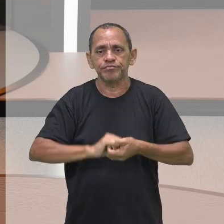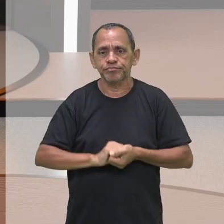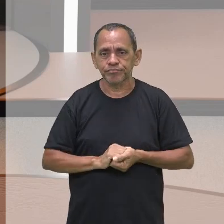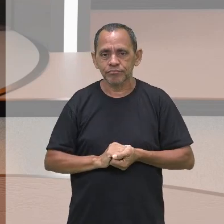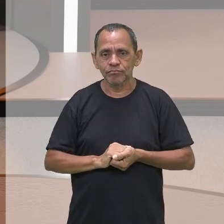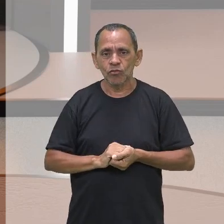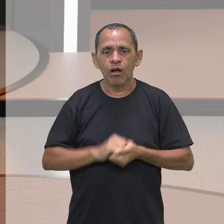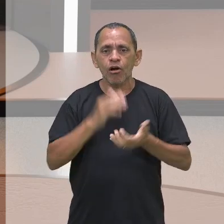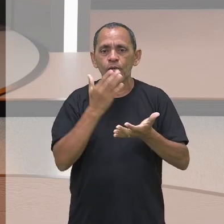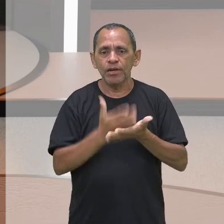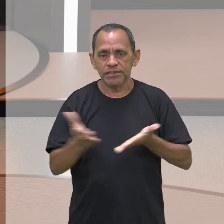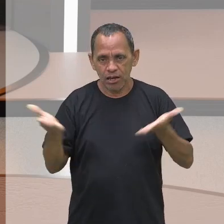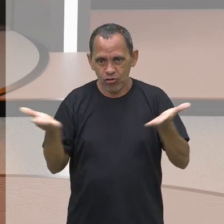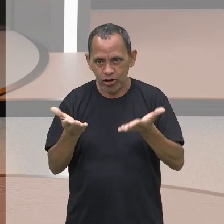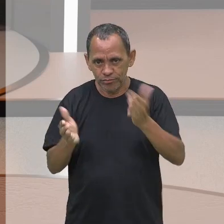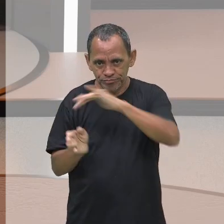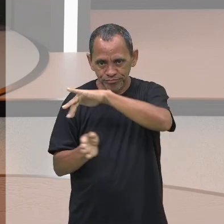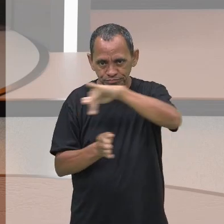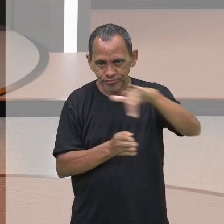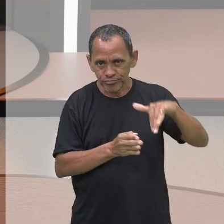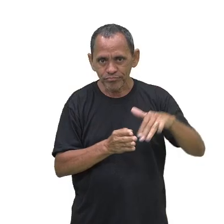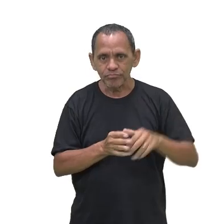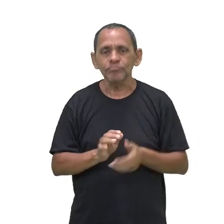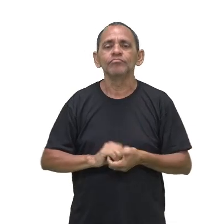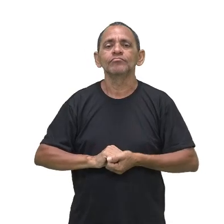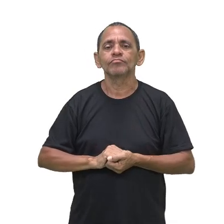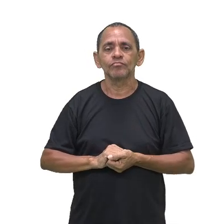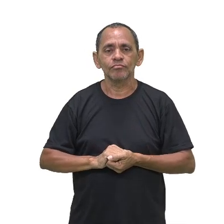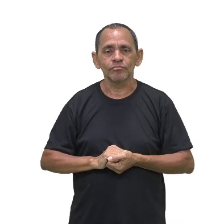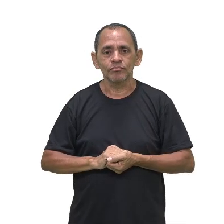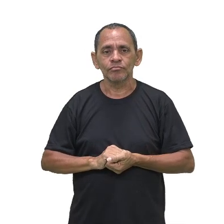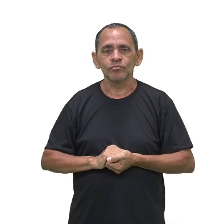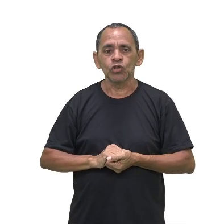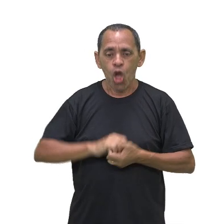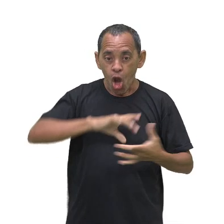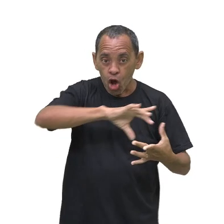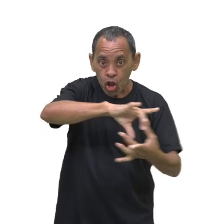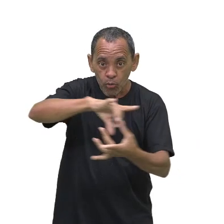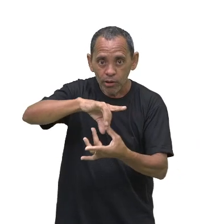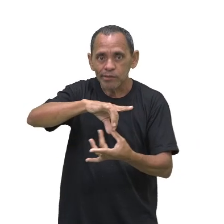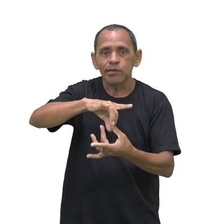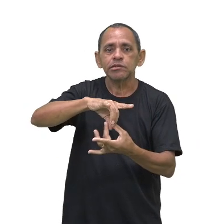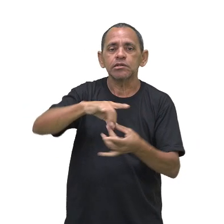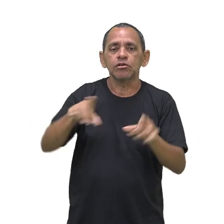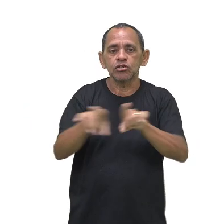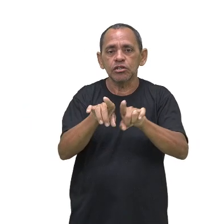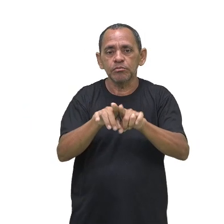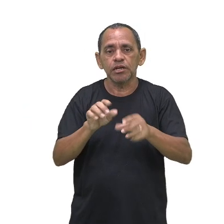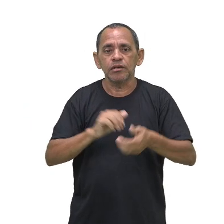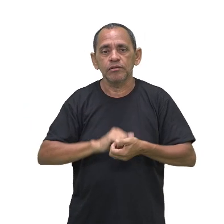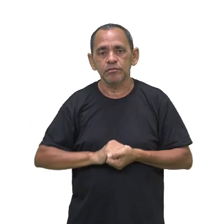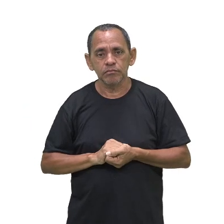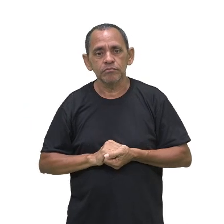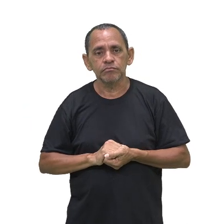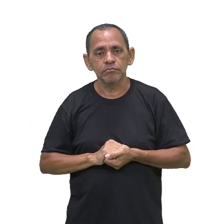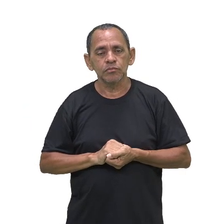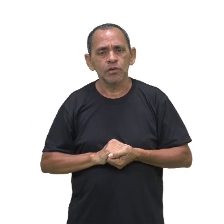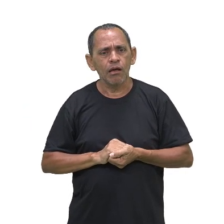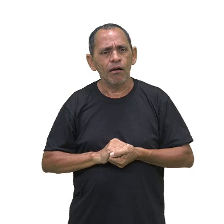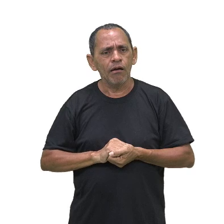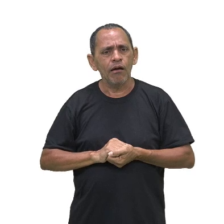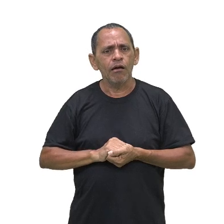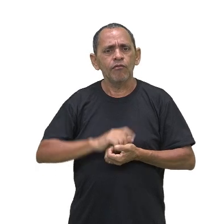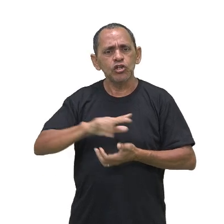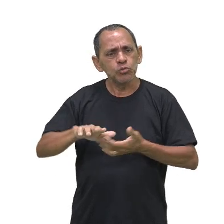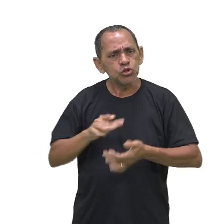começar aqui com a diversidade cultural e globalização. Muito se fala em globalização. Que foram